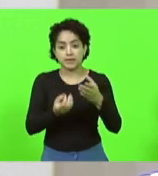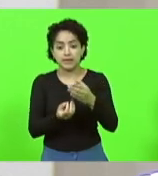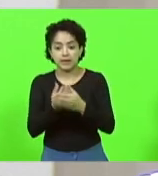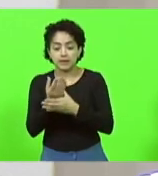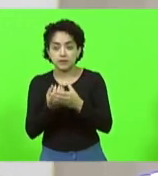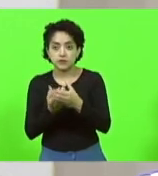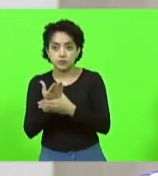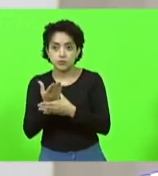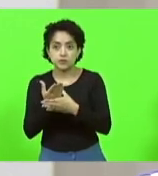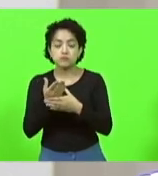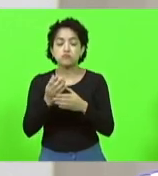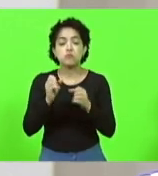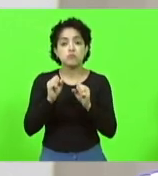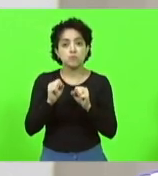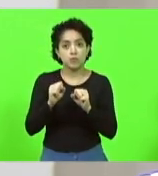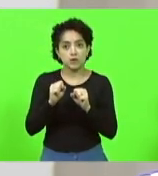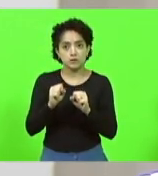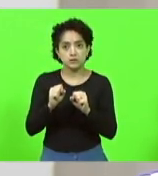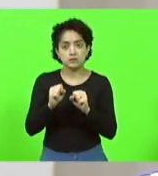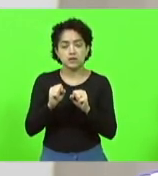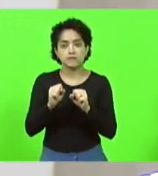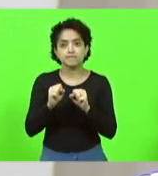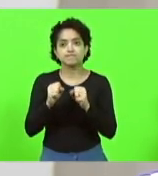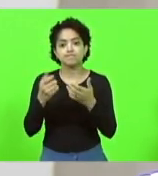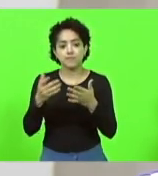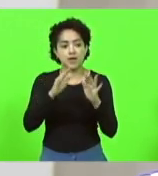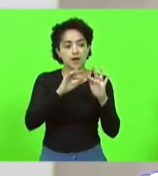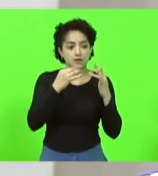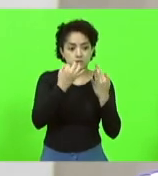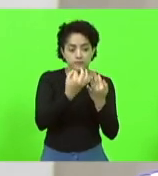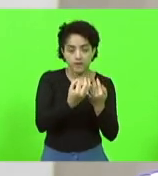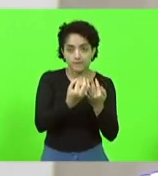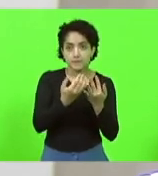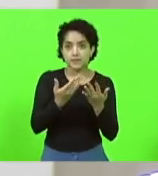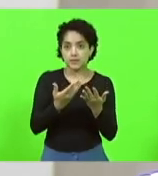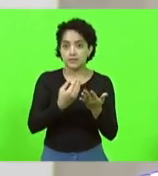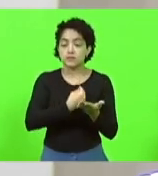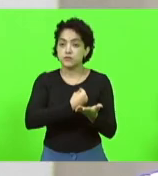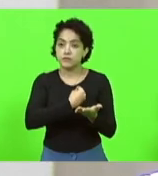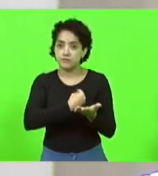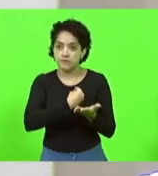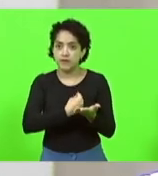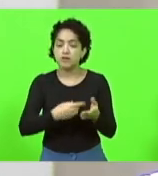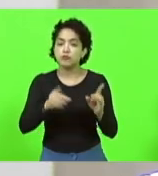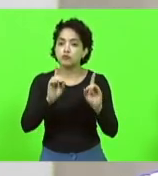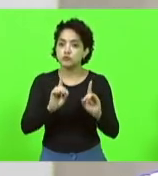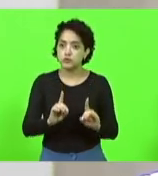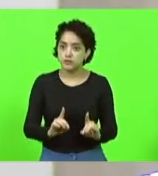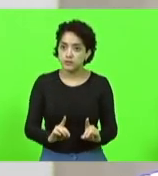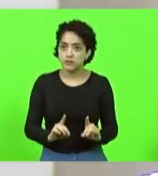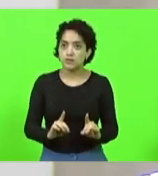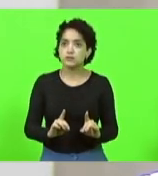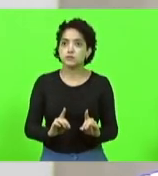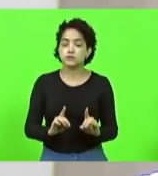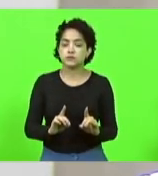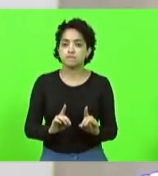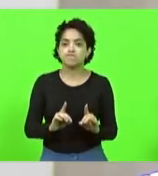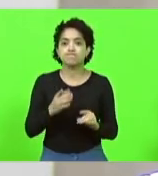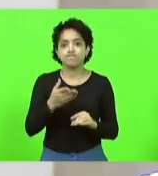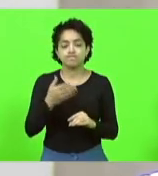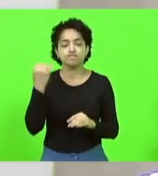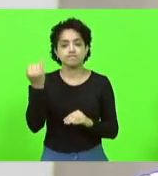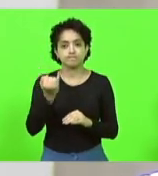ela possa as famílias viverem com dignidade nesta importante